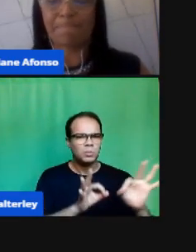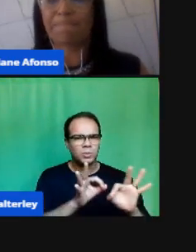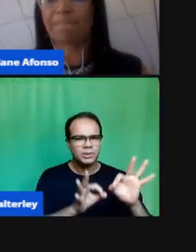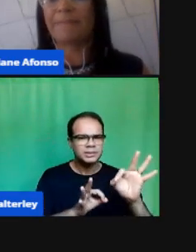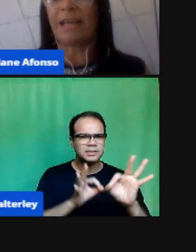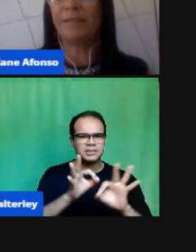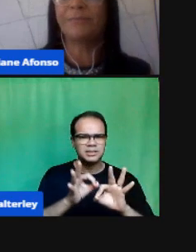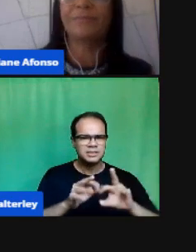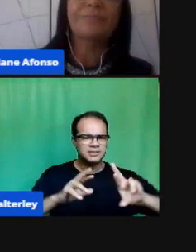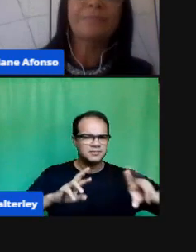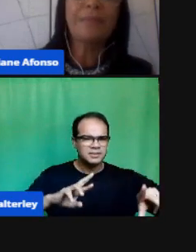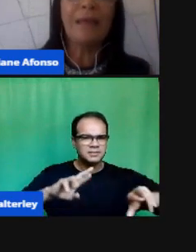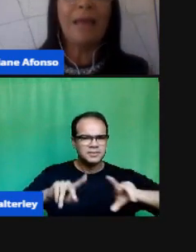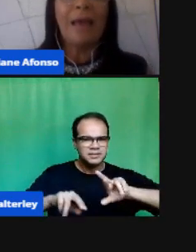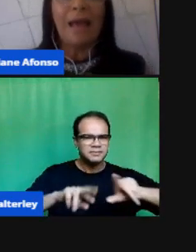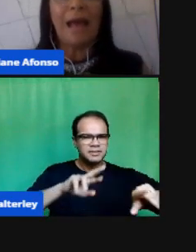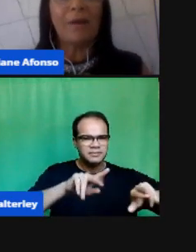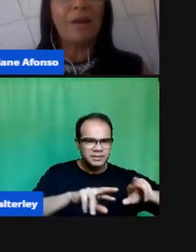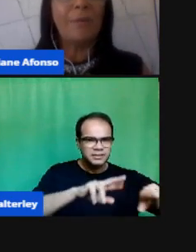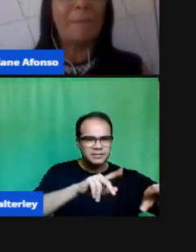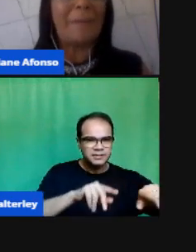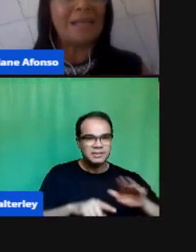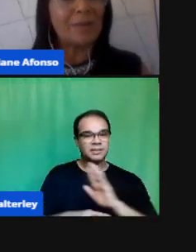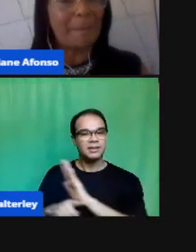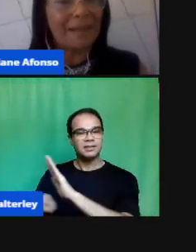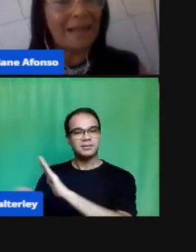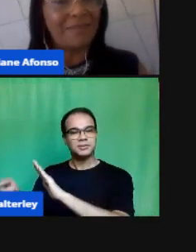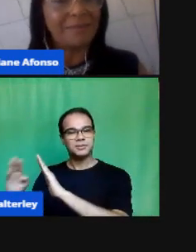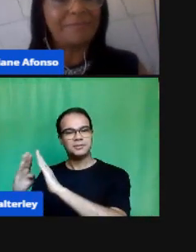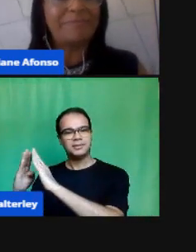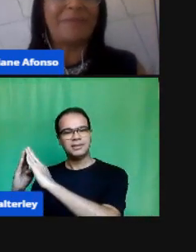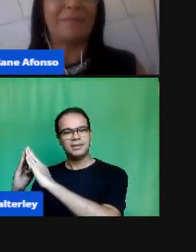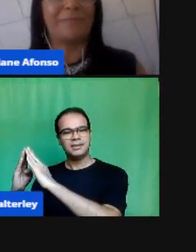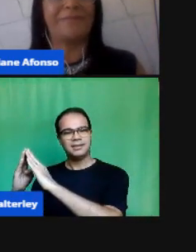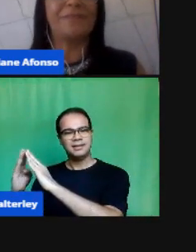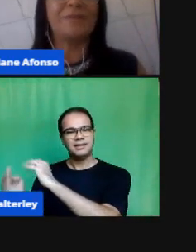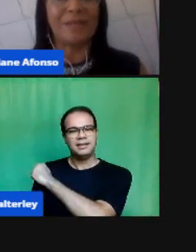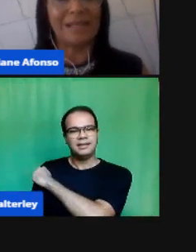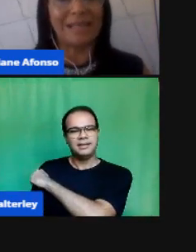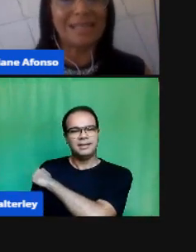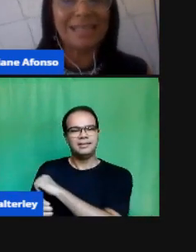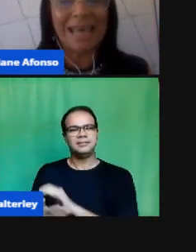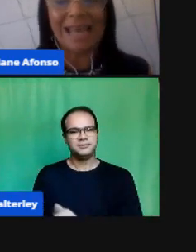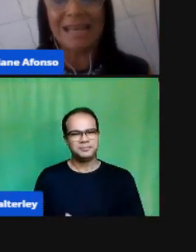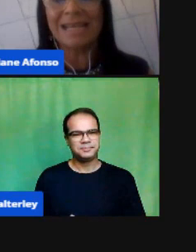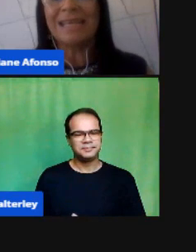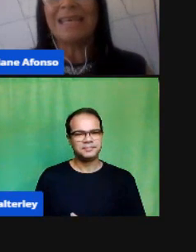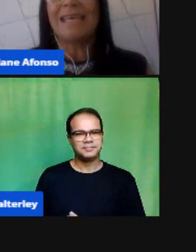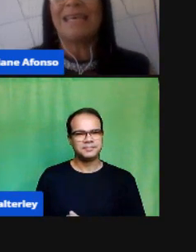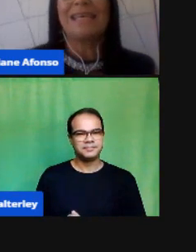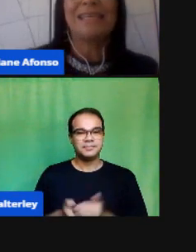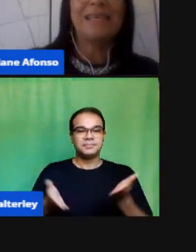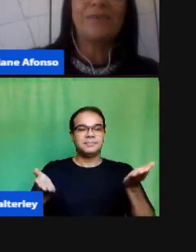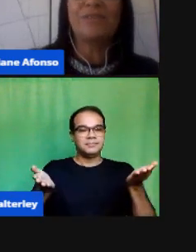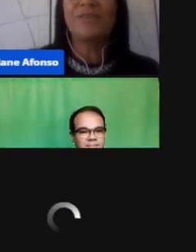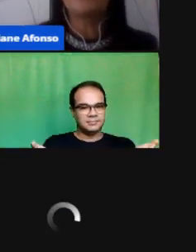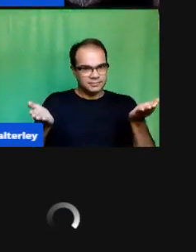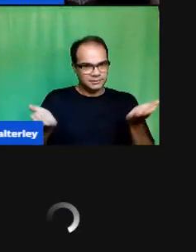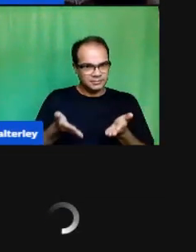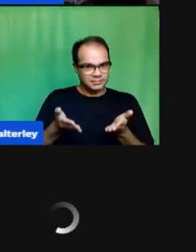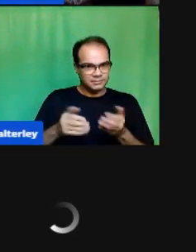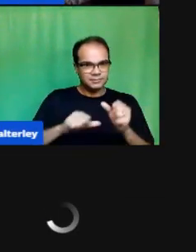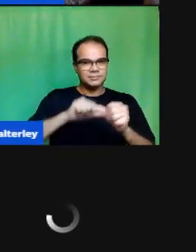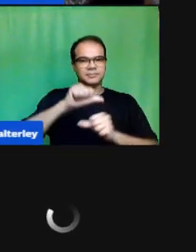casa Certo Agora Eu passo A palavra Para a professora Graciele Que